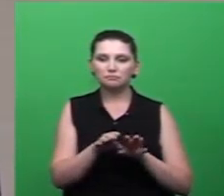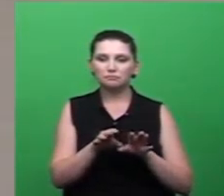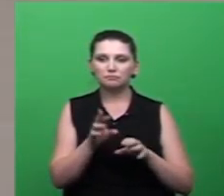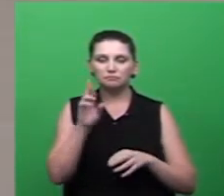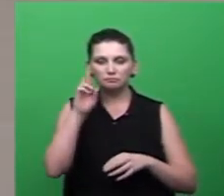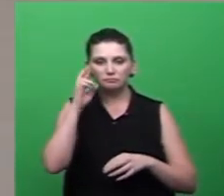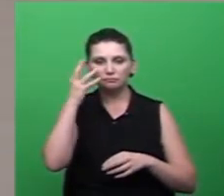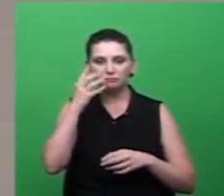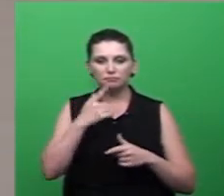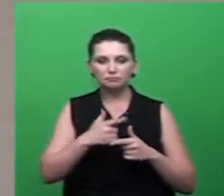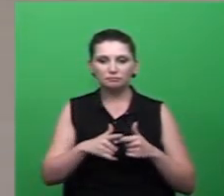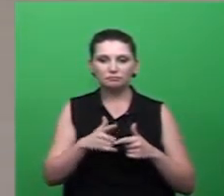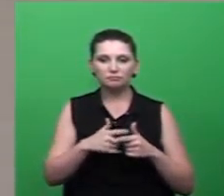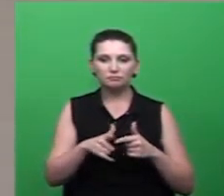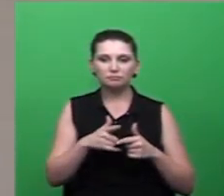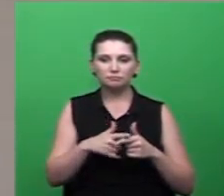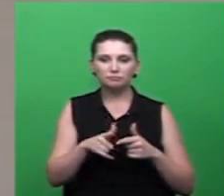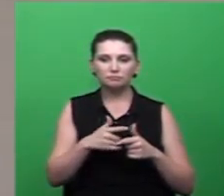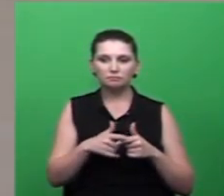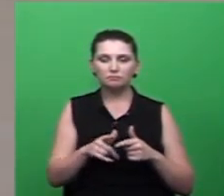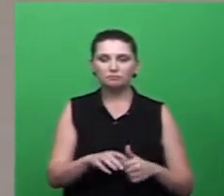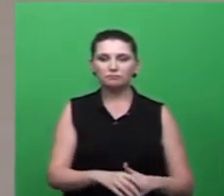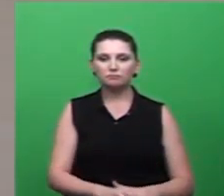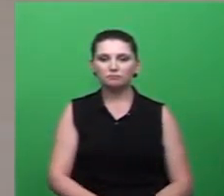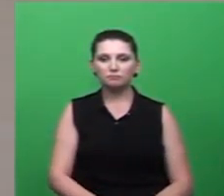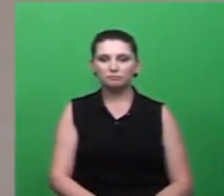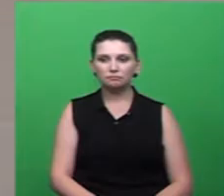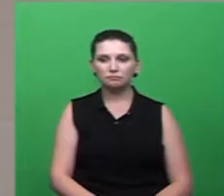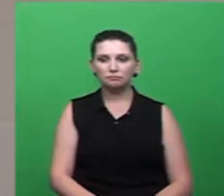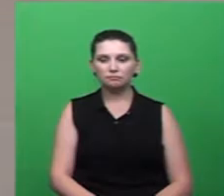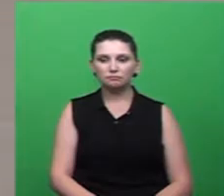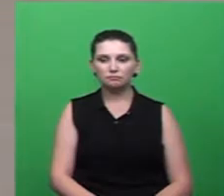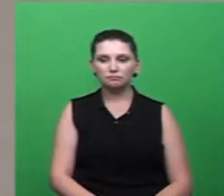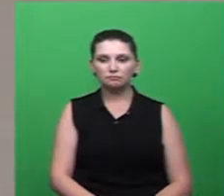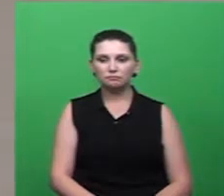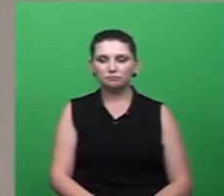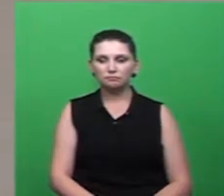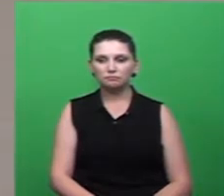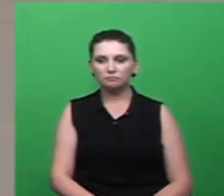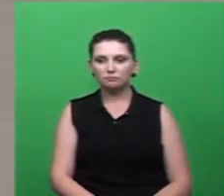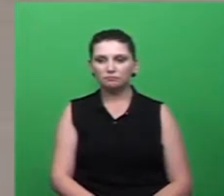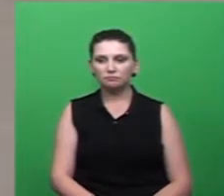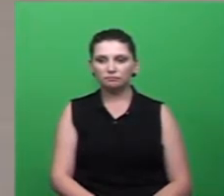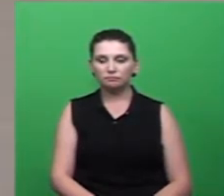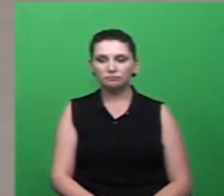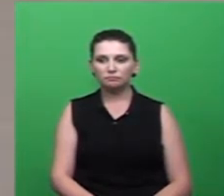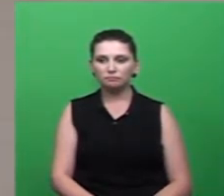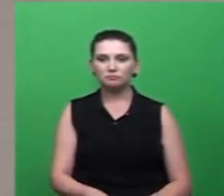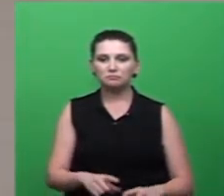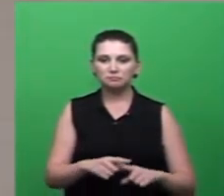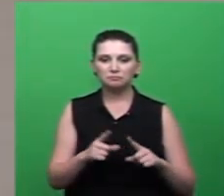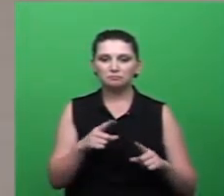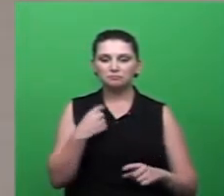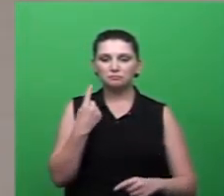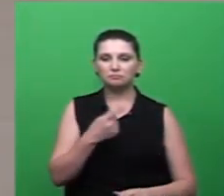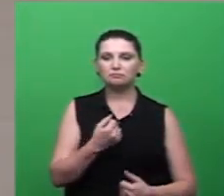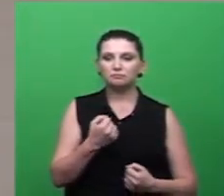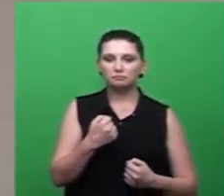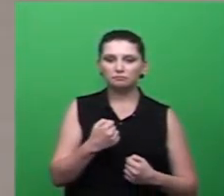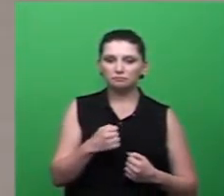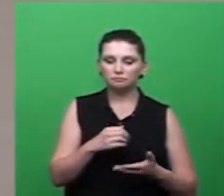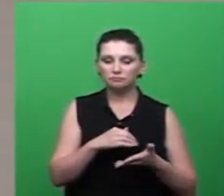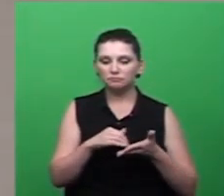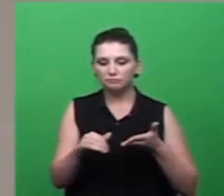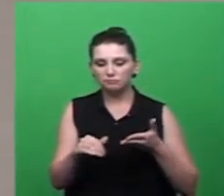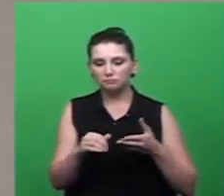caindo na parte do muro e na parte da estrada mas esse é o compromisso da secretaria de obras da secretaria de